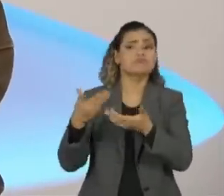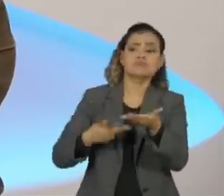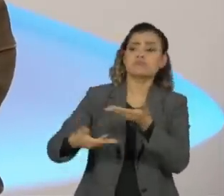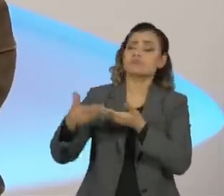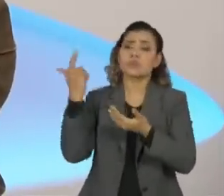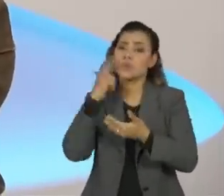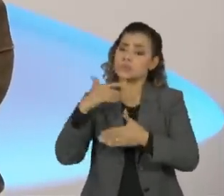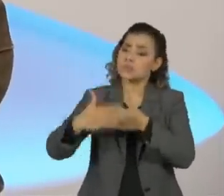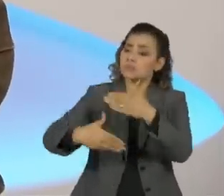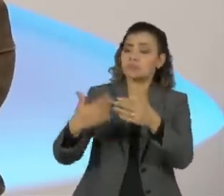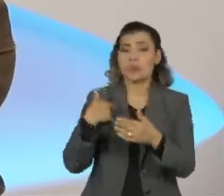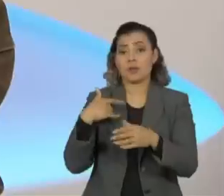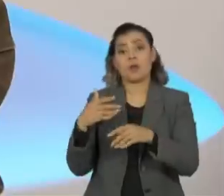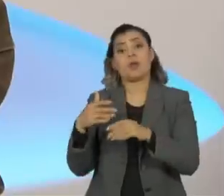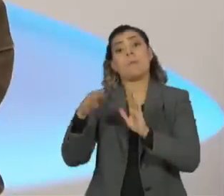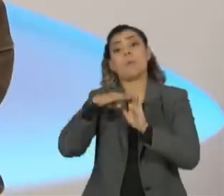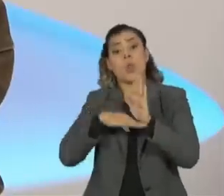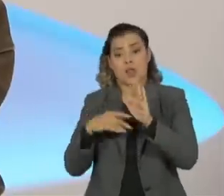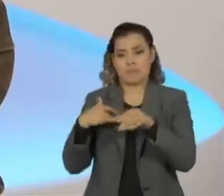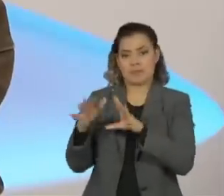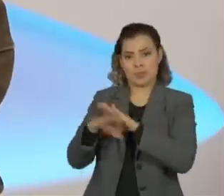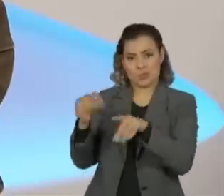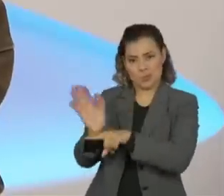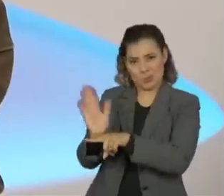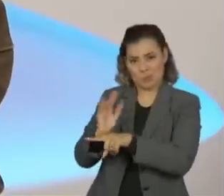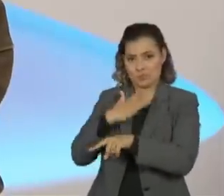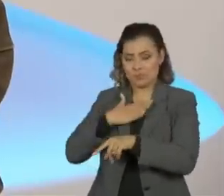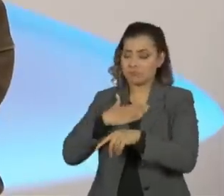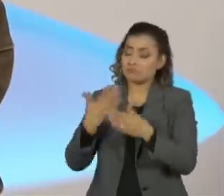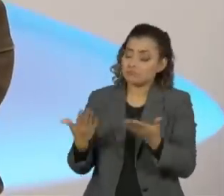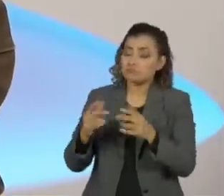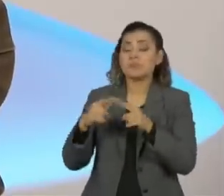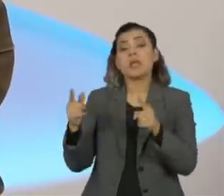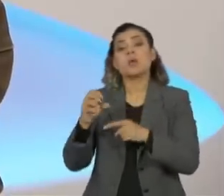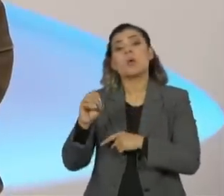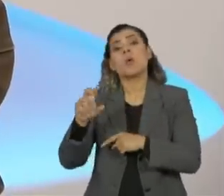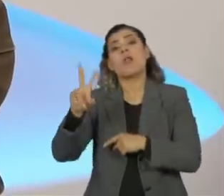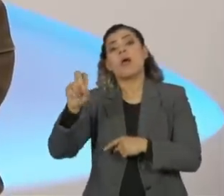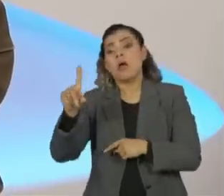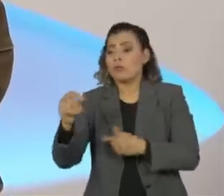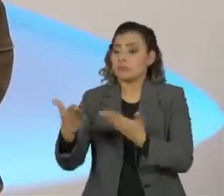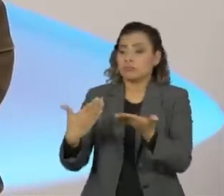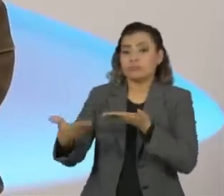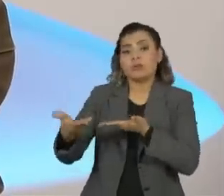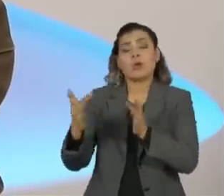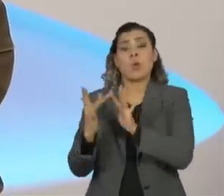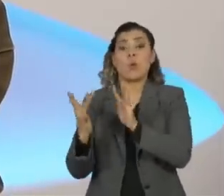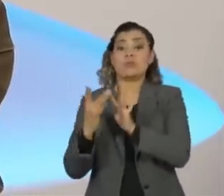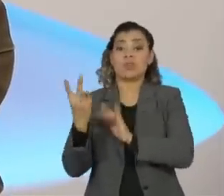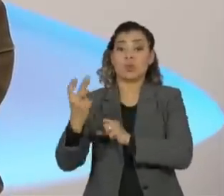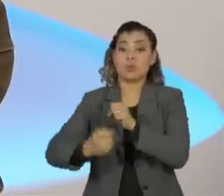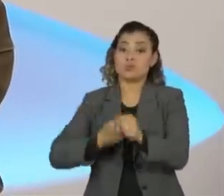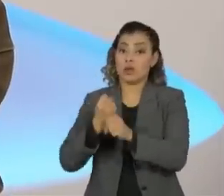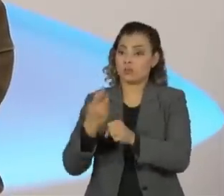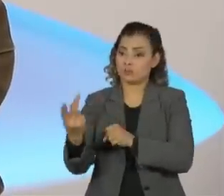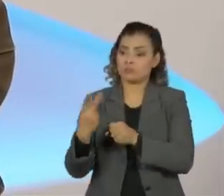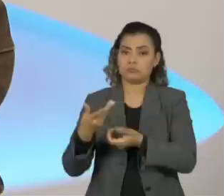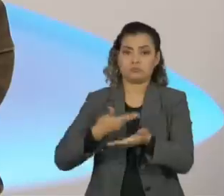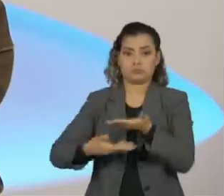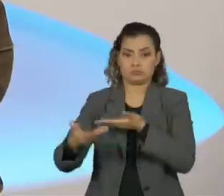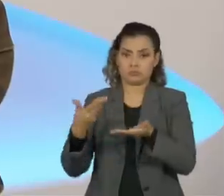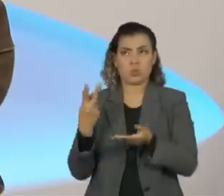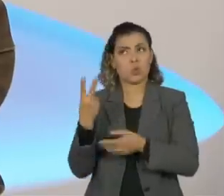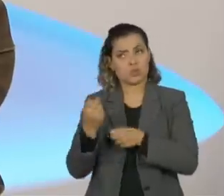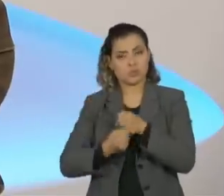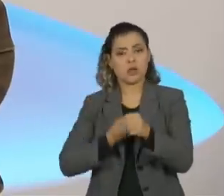uma liga. Agora, o Olavo, que aparecia durante esses dois anos que nós tivemos esse programinha,